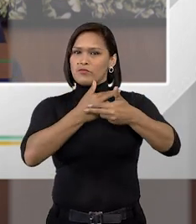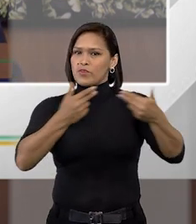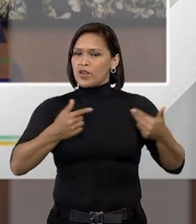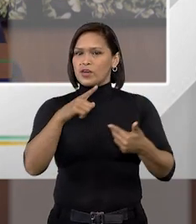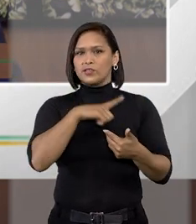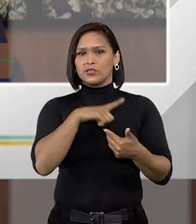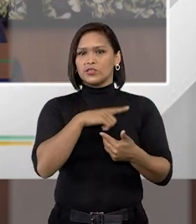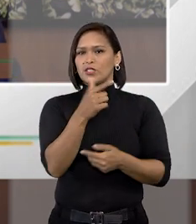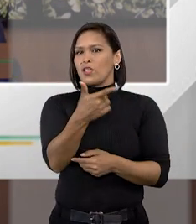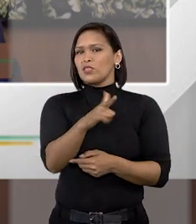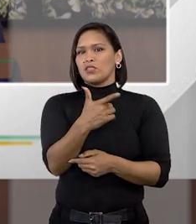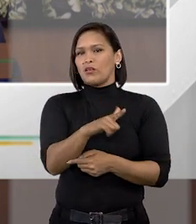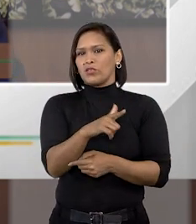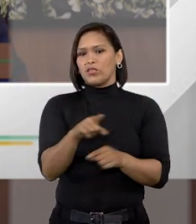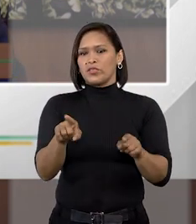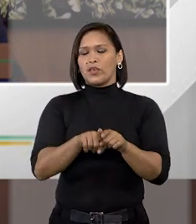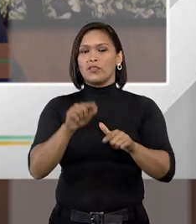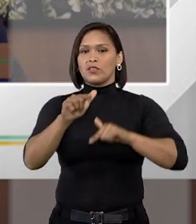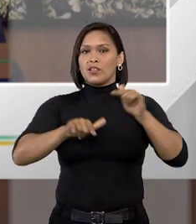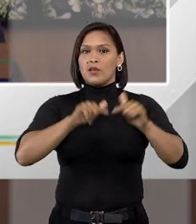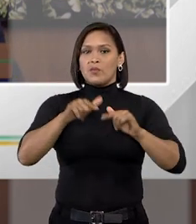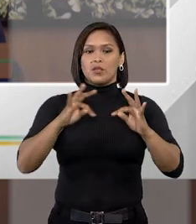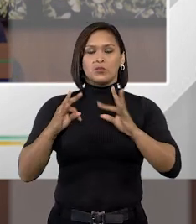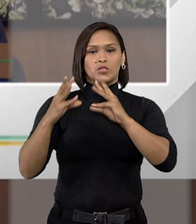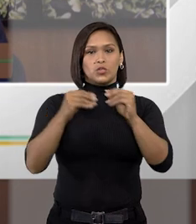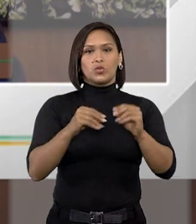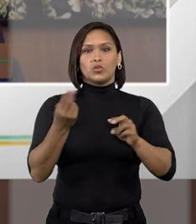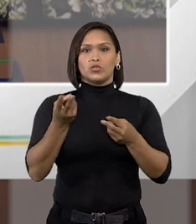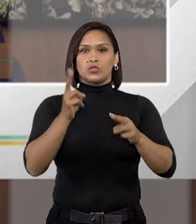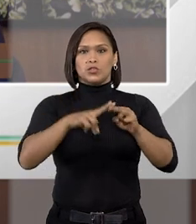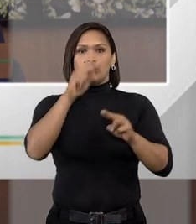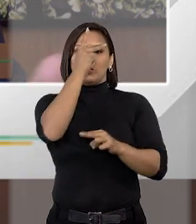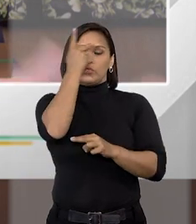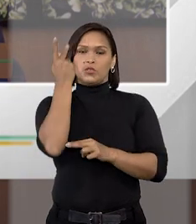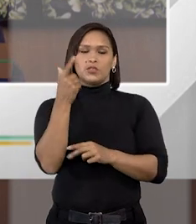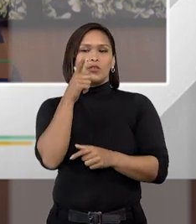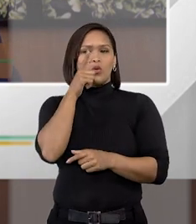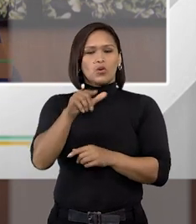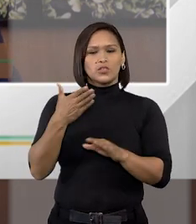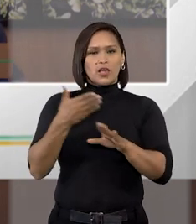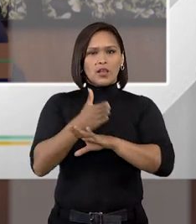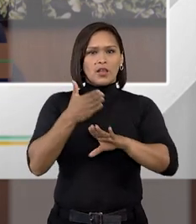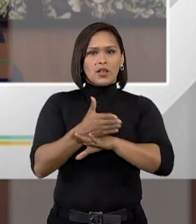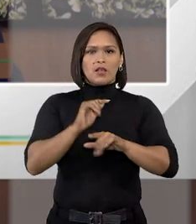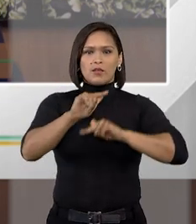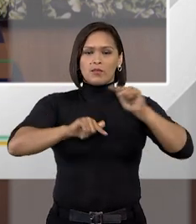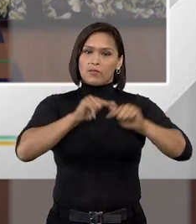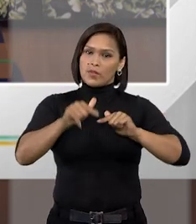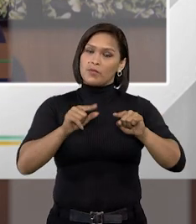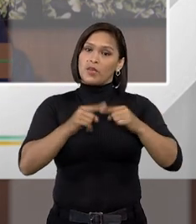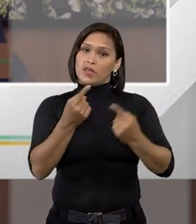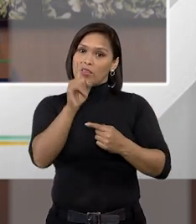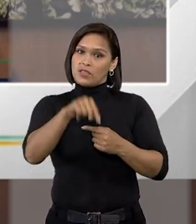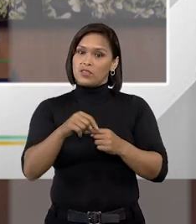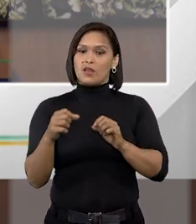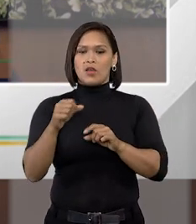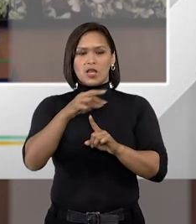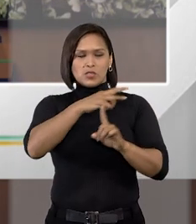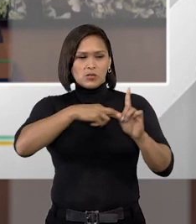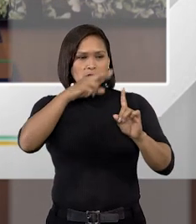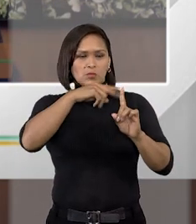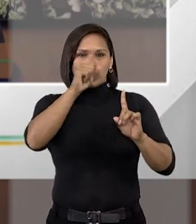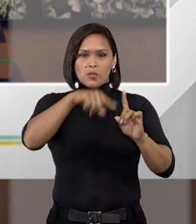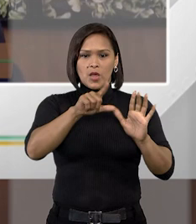em uma série de estabelecimentos, você não tem trabalho para todos os presos. Você não consegue colocar os presos para trabalhar. Portanto, as previsões